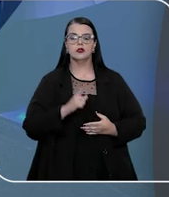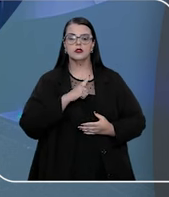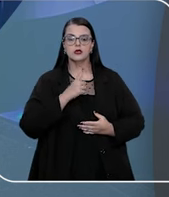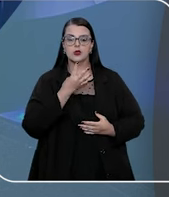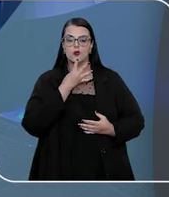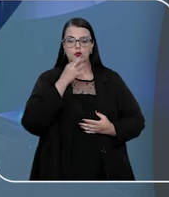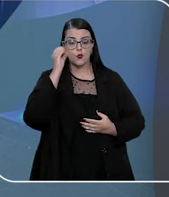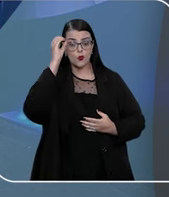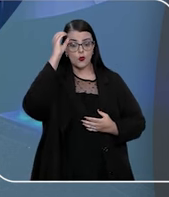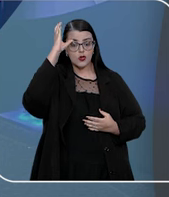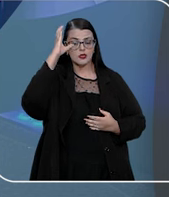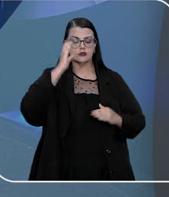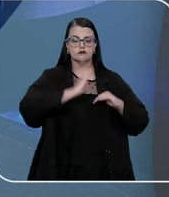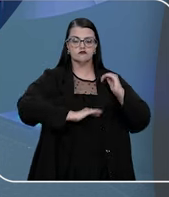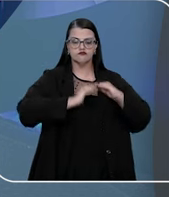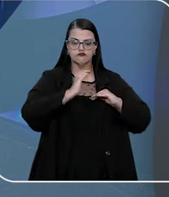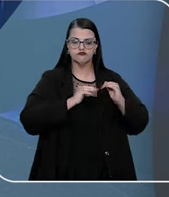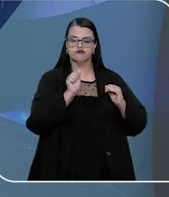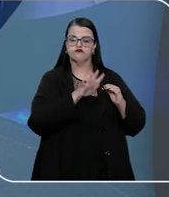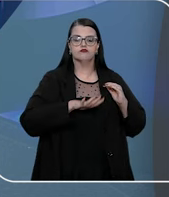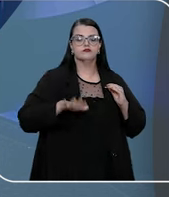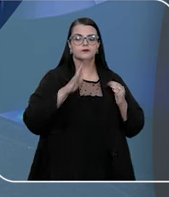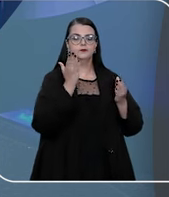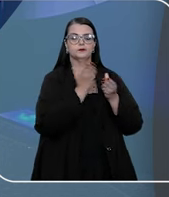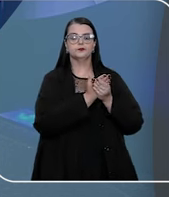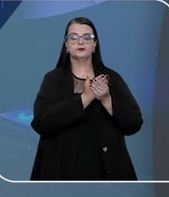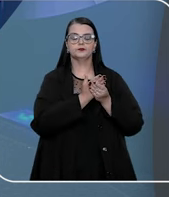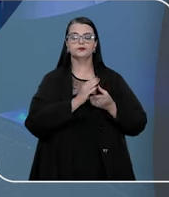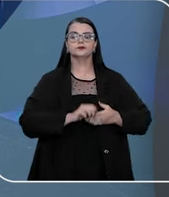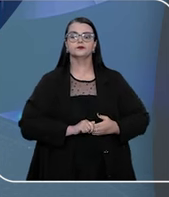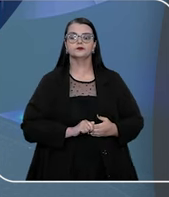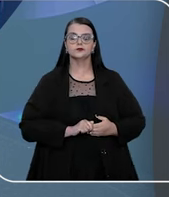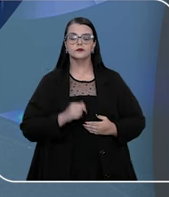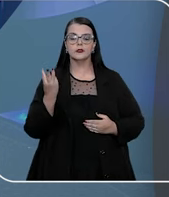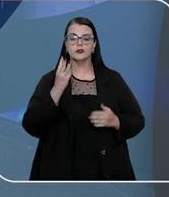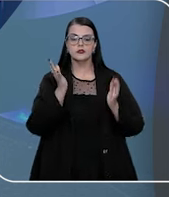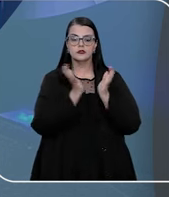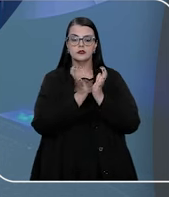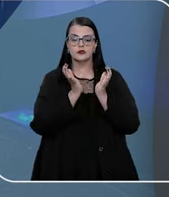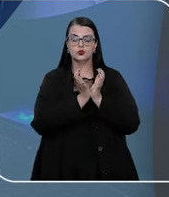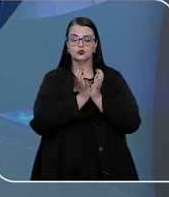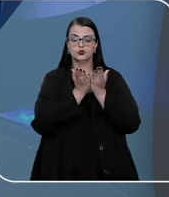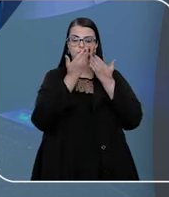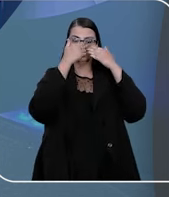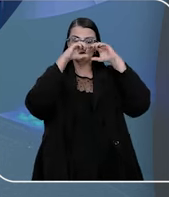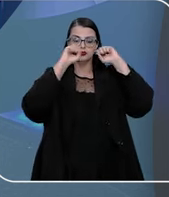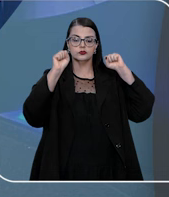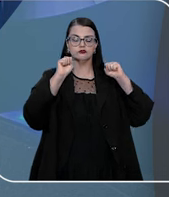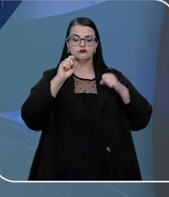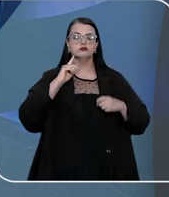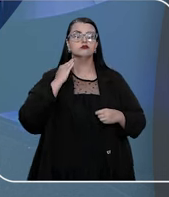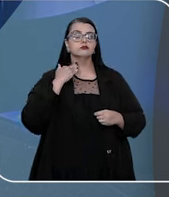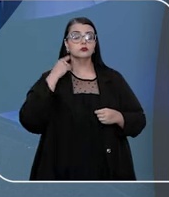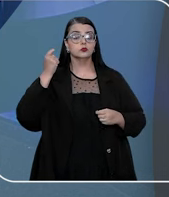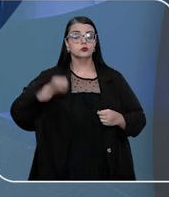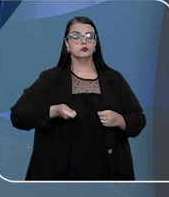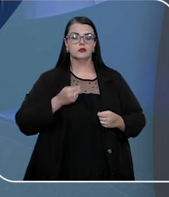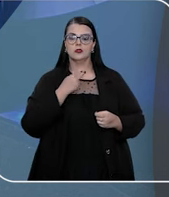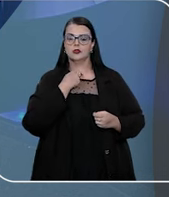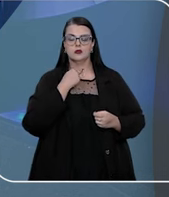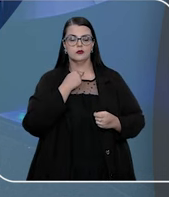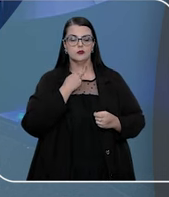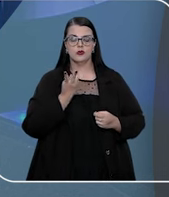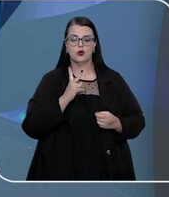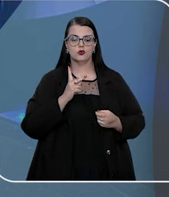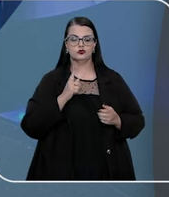tanto conhecimento quanto atuação integral no processo. E a terceira turma também decidiu que o juiz não pode julgar